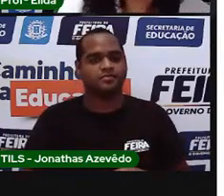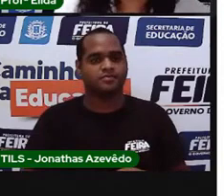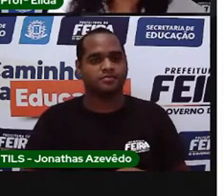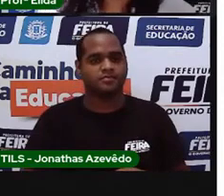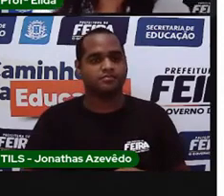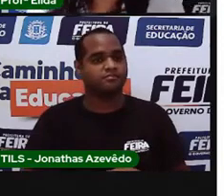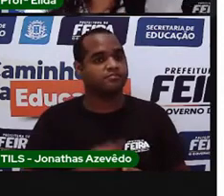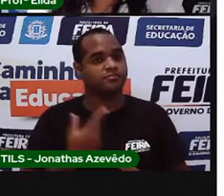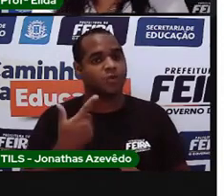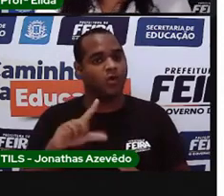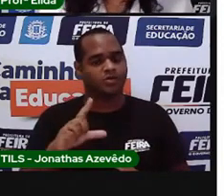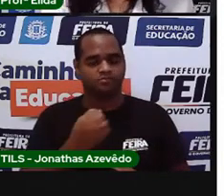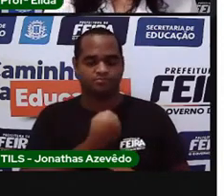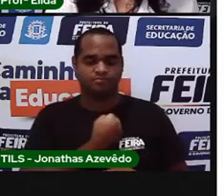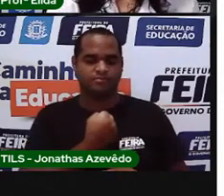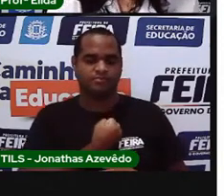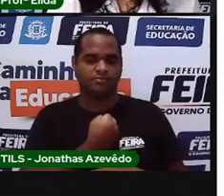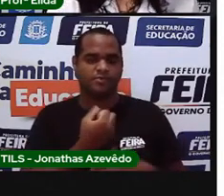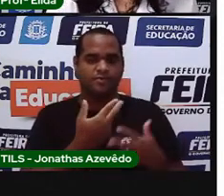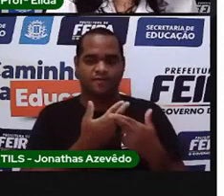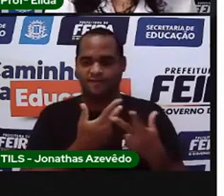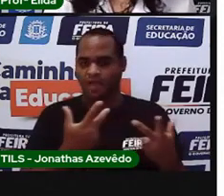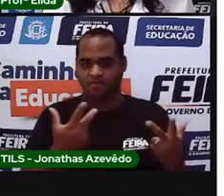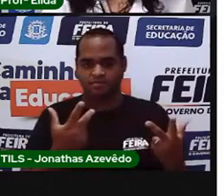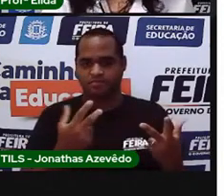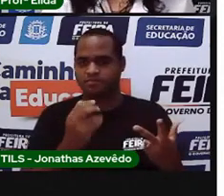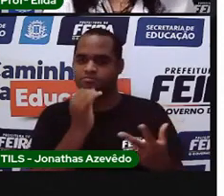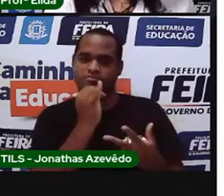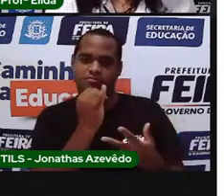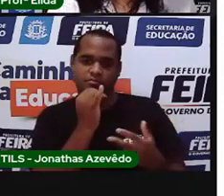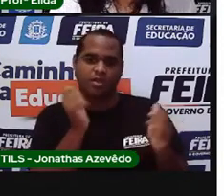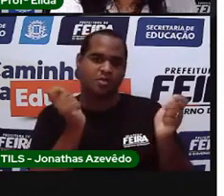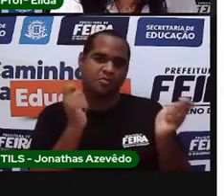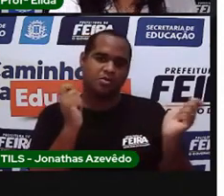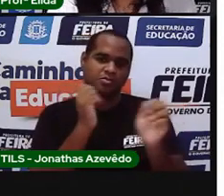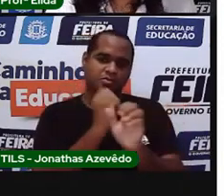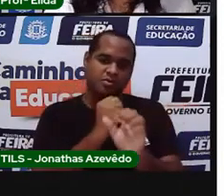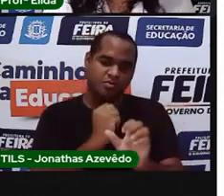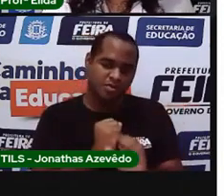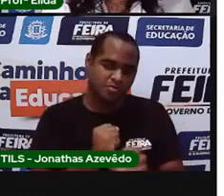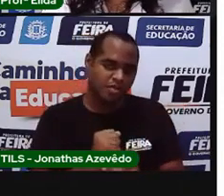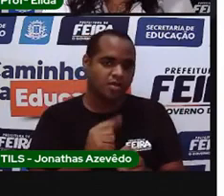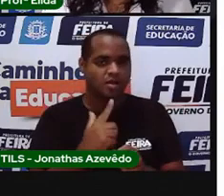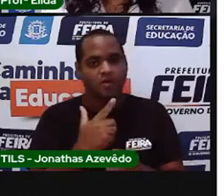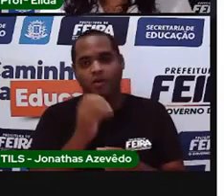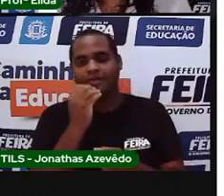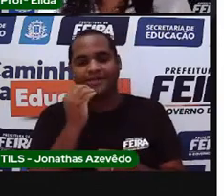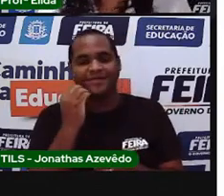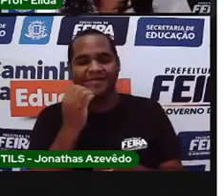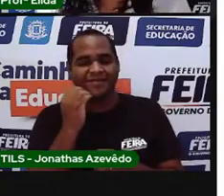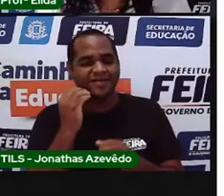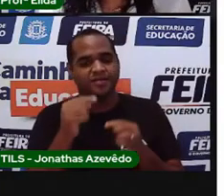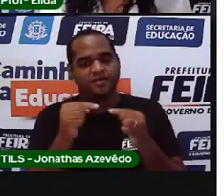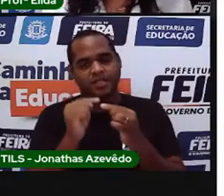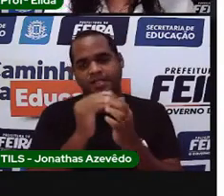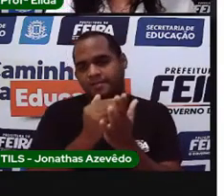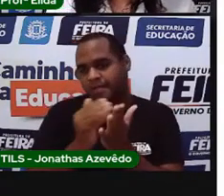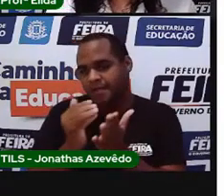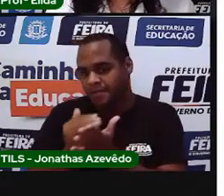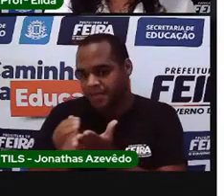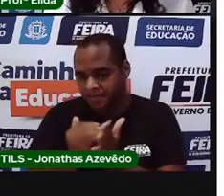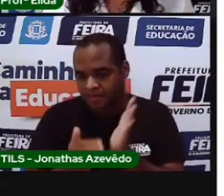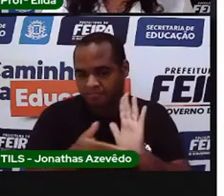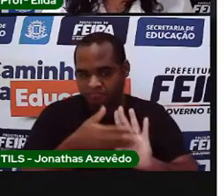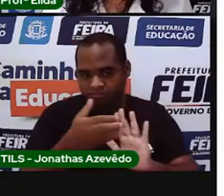Os números cardinais também servem para contar, aí servem para separar e